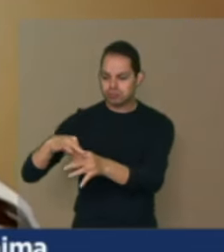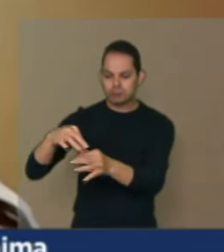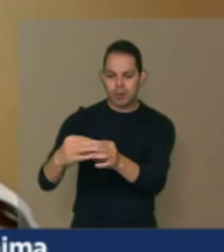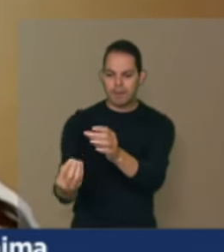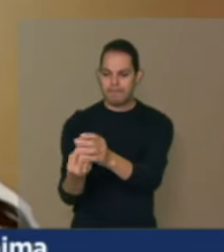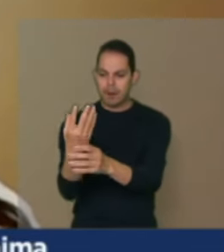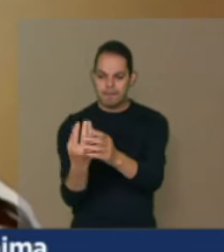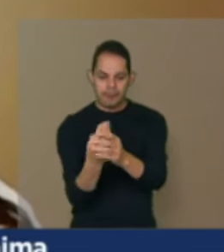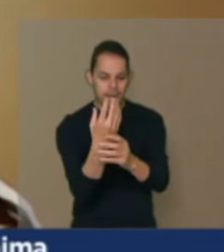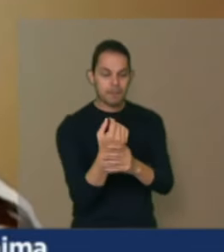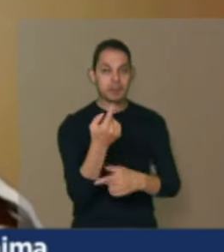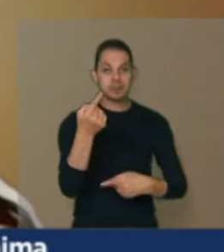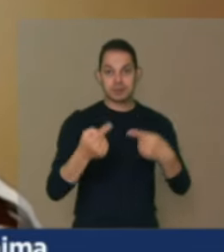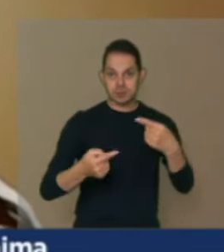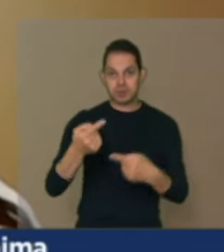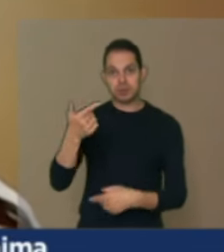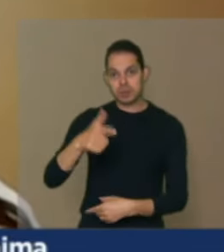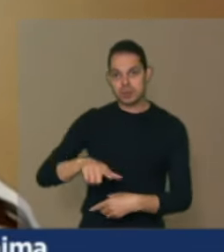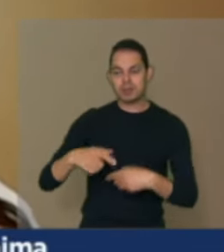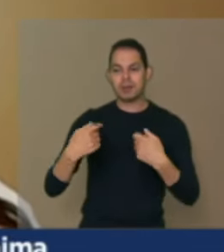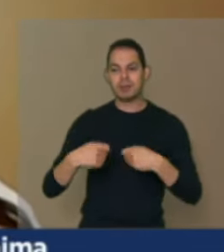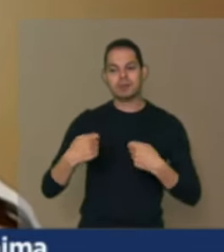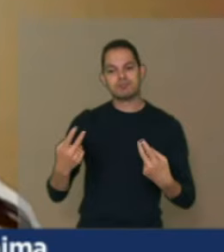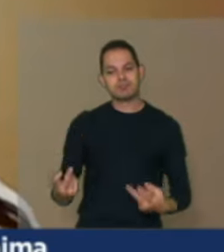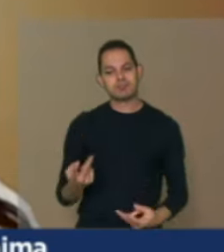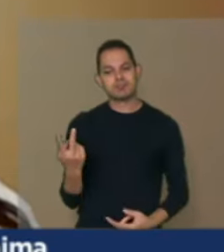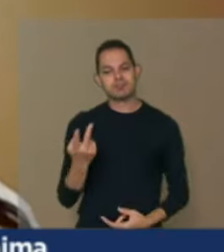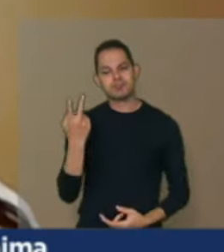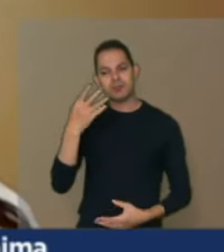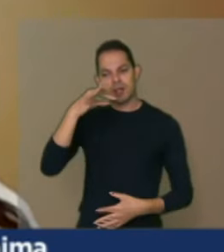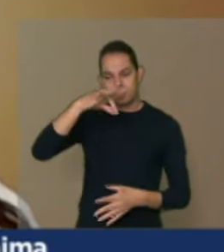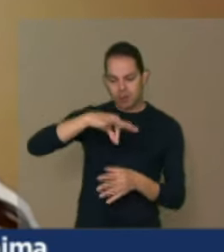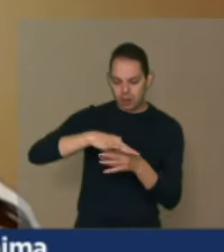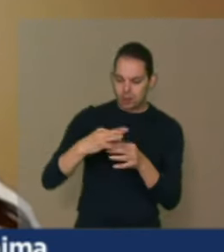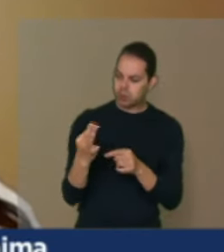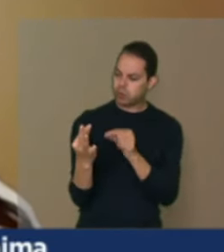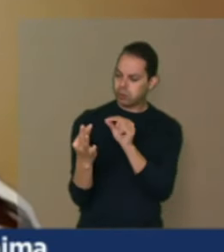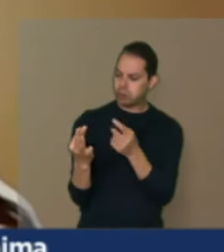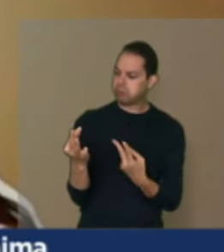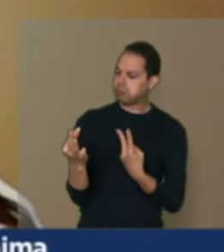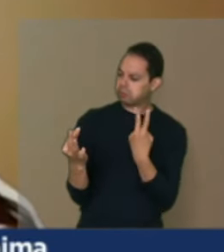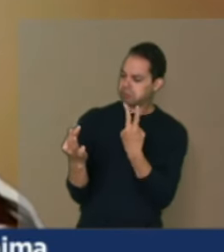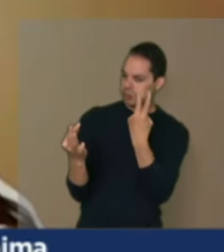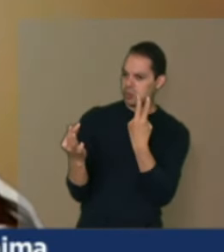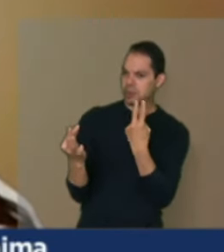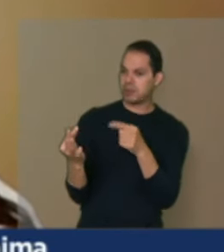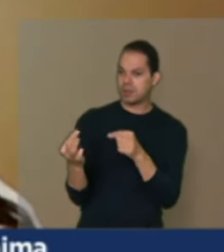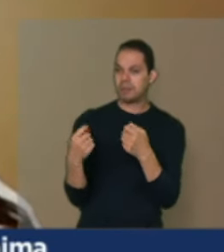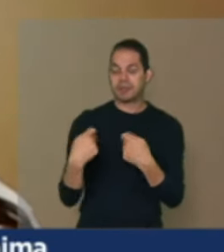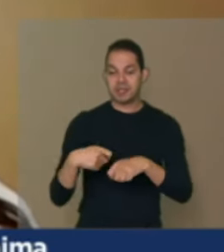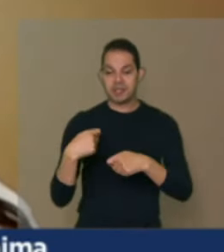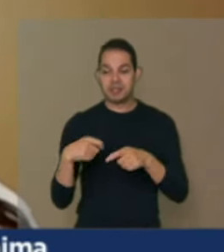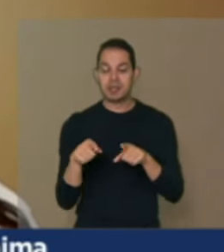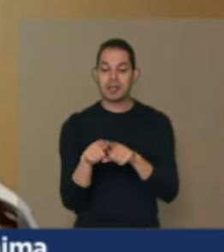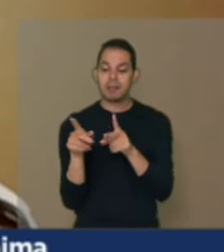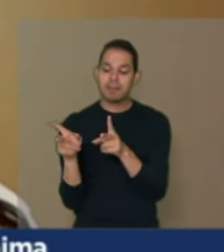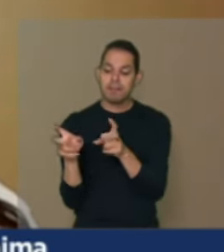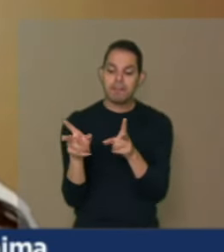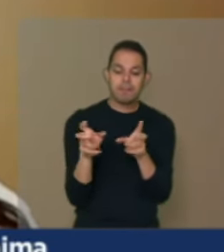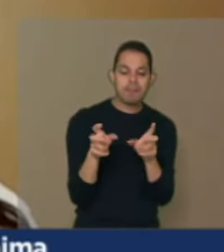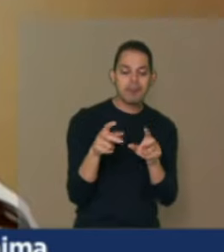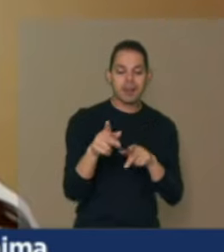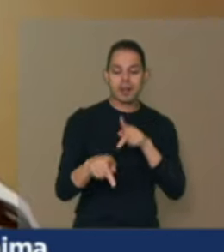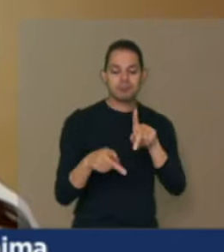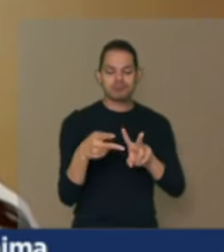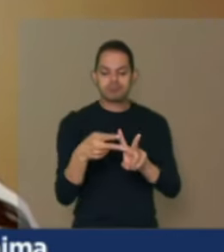discutidas a valorização dessas sementes a continuidade dessas sementes a percepção dos povos indígenas em